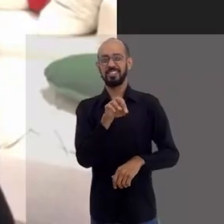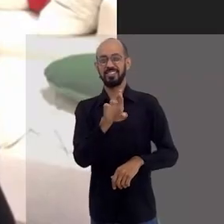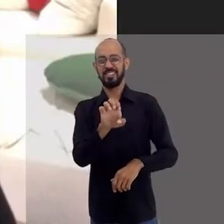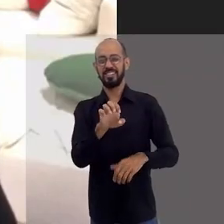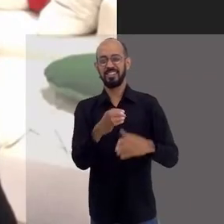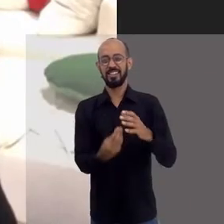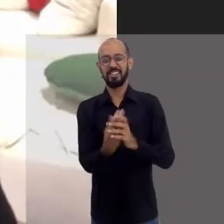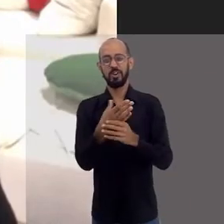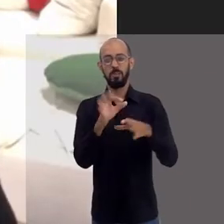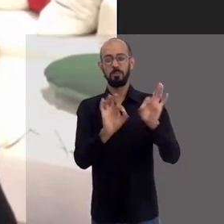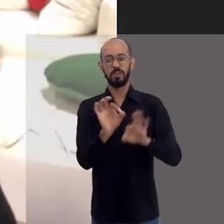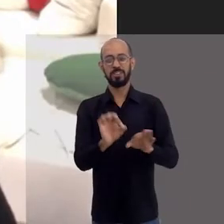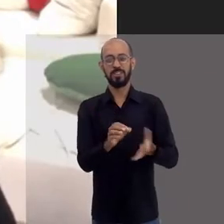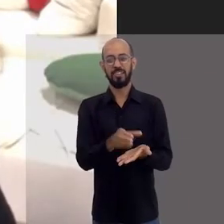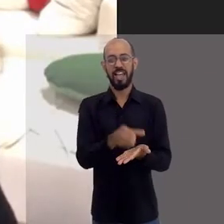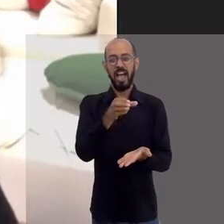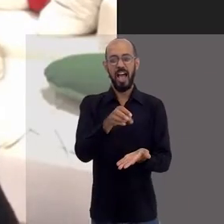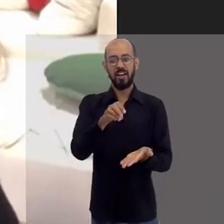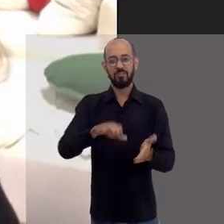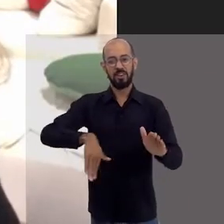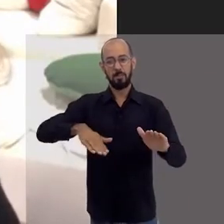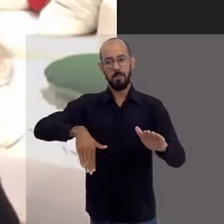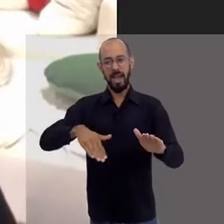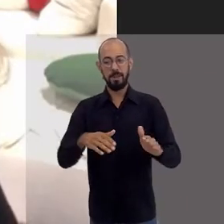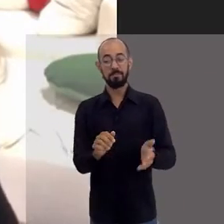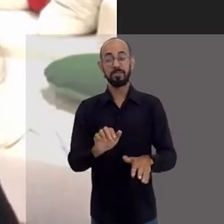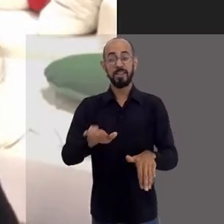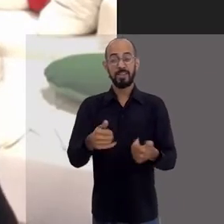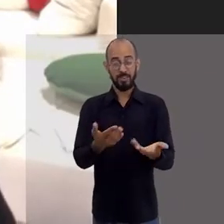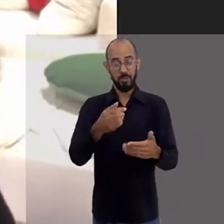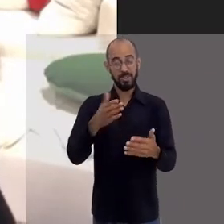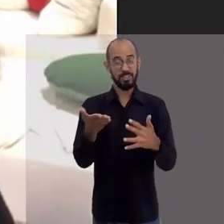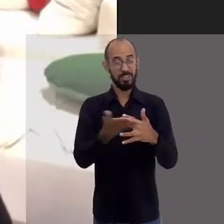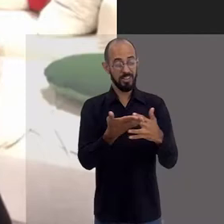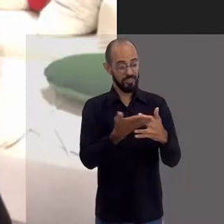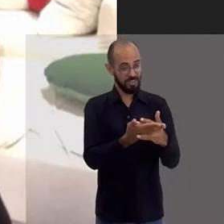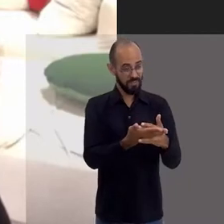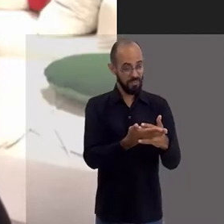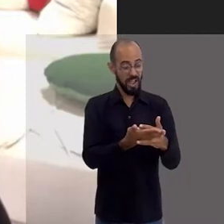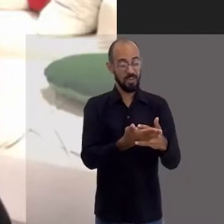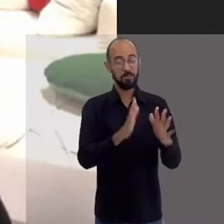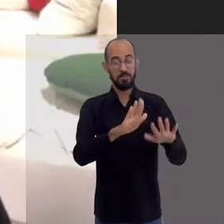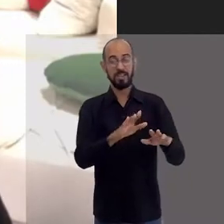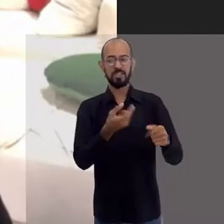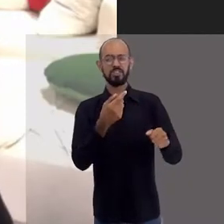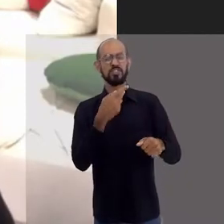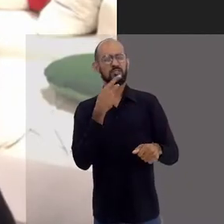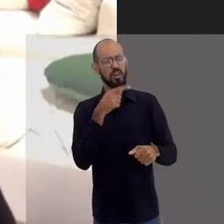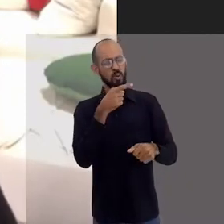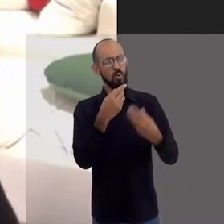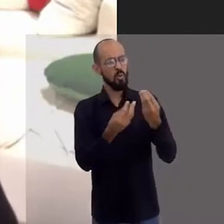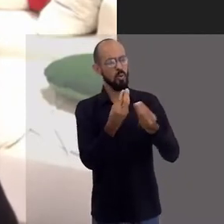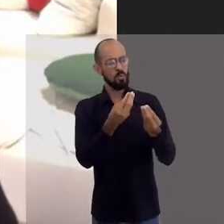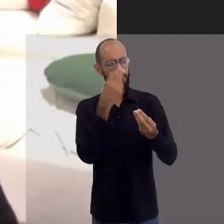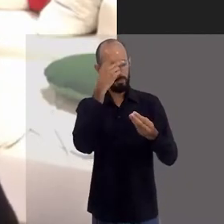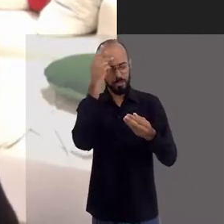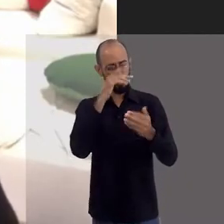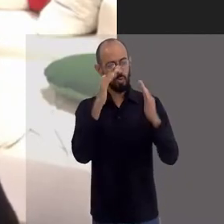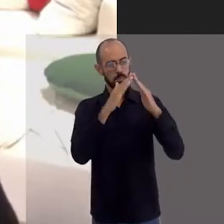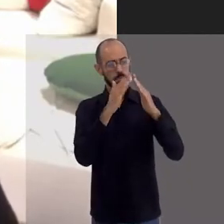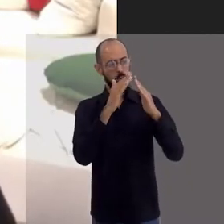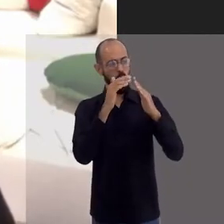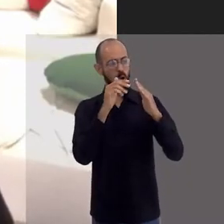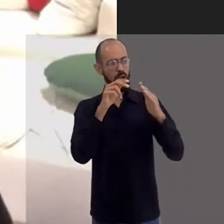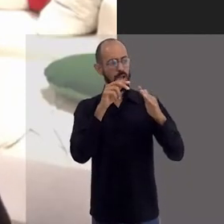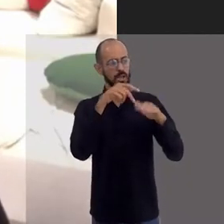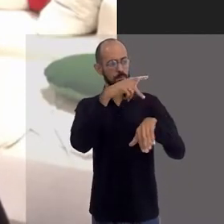projeto Garrafa no Mar. Então, Alexandre, nós fomos para esse breve intervalo, deixando essa provocação. Como que o pessoal que está morando no